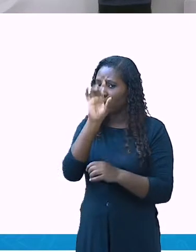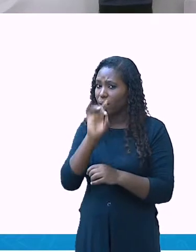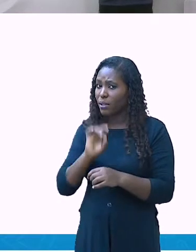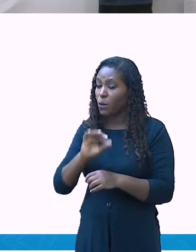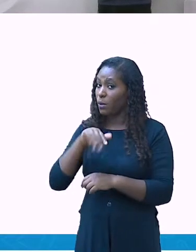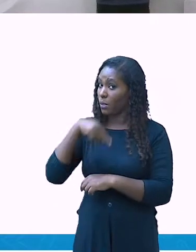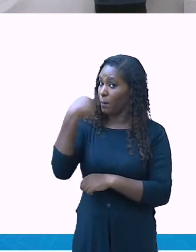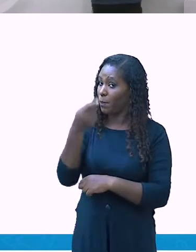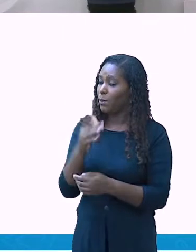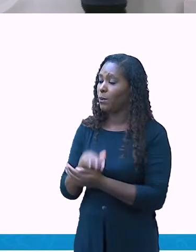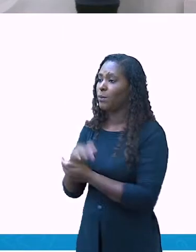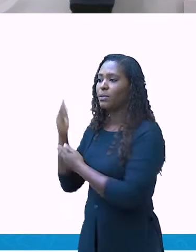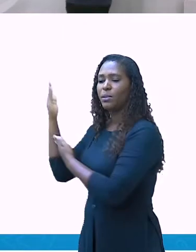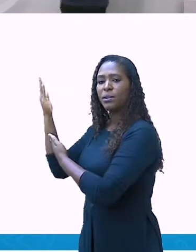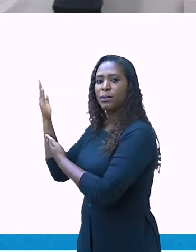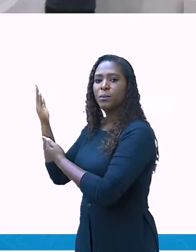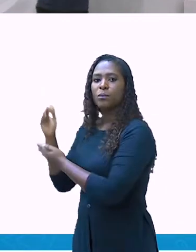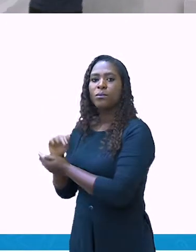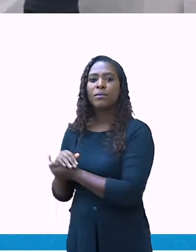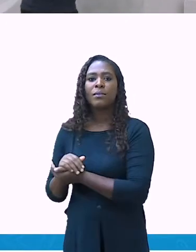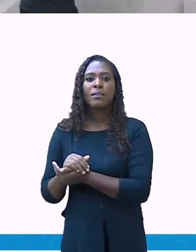Território unificado.